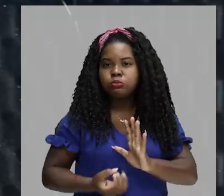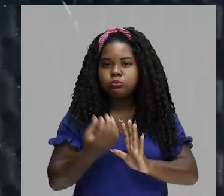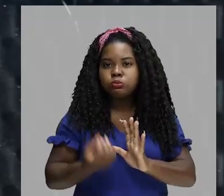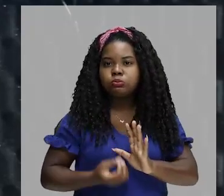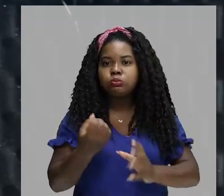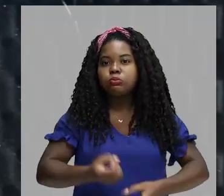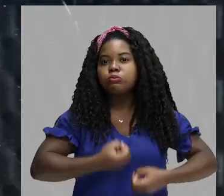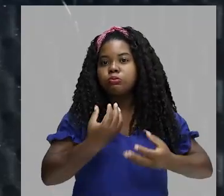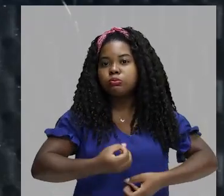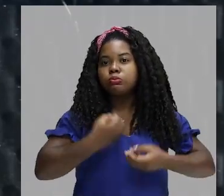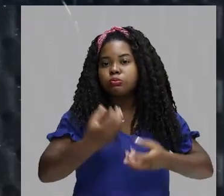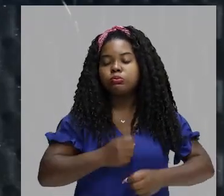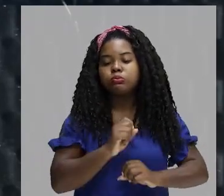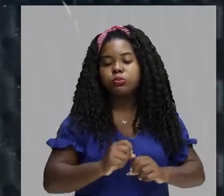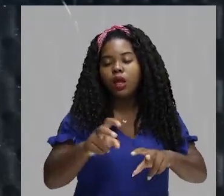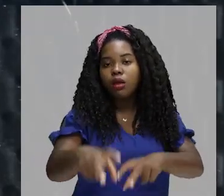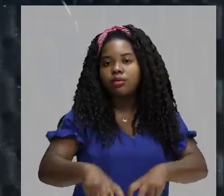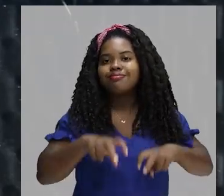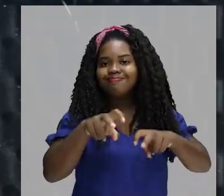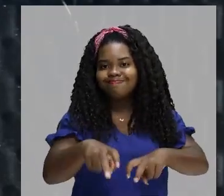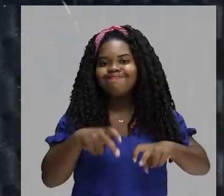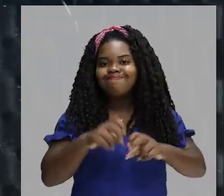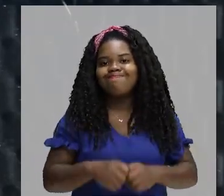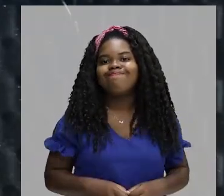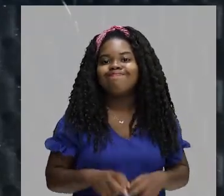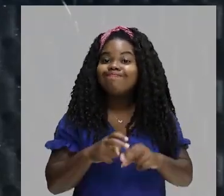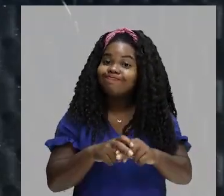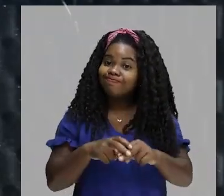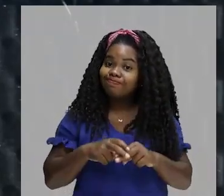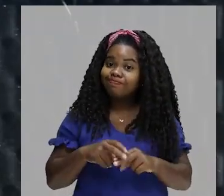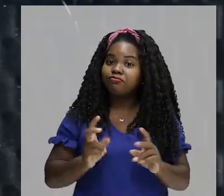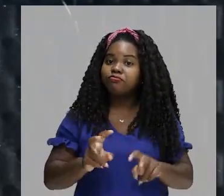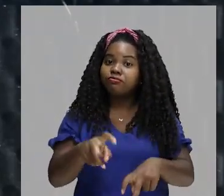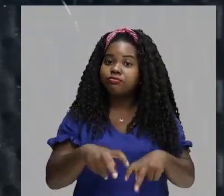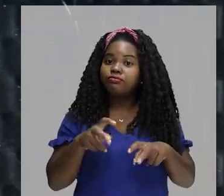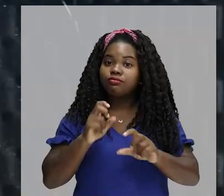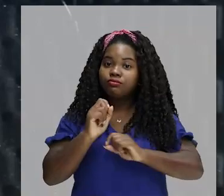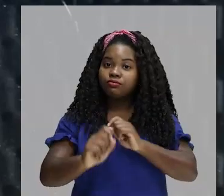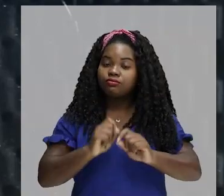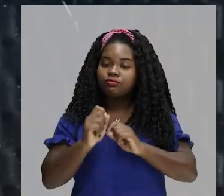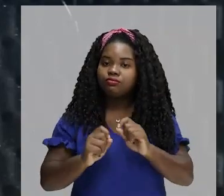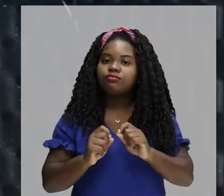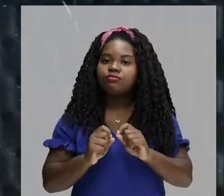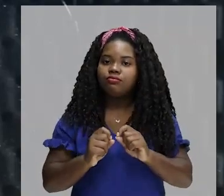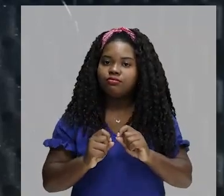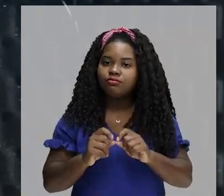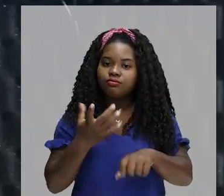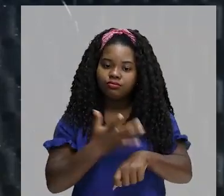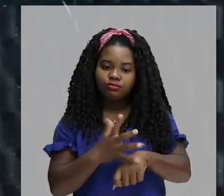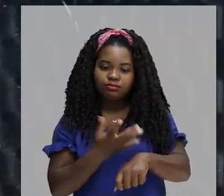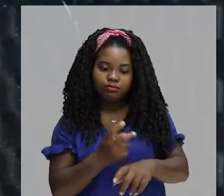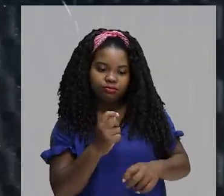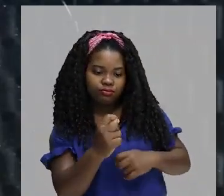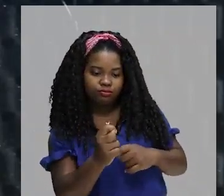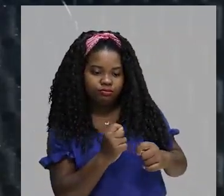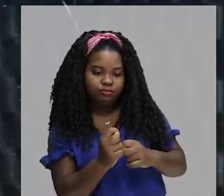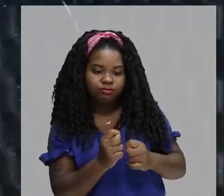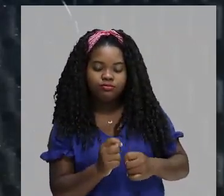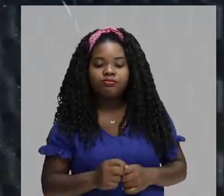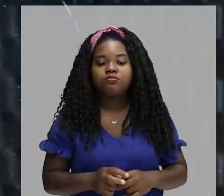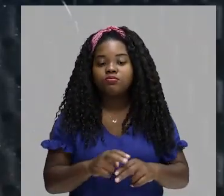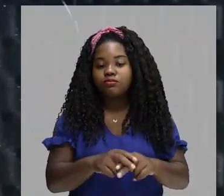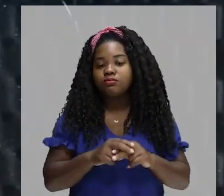azteca. Apesar da agricultura ser a atividade econômica predominante entre os aztecas,